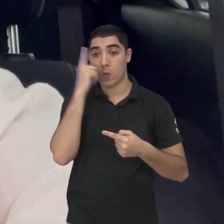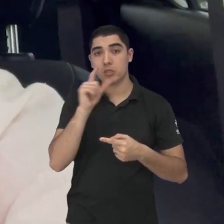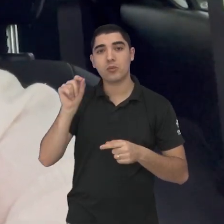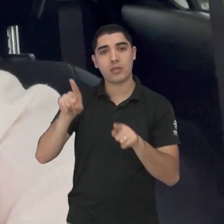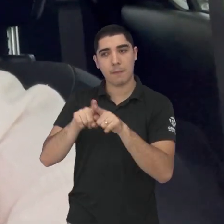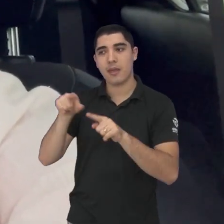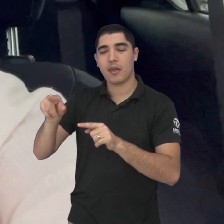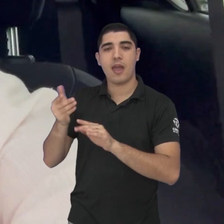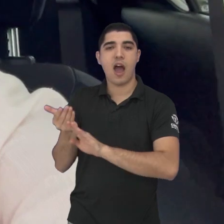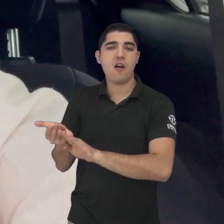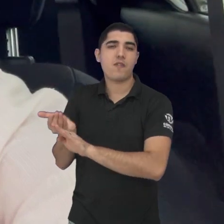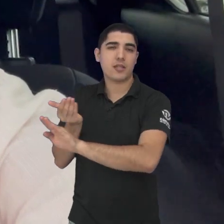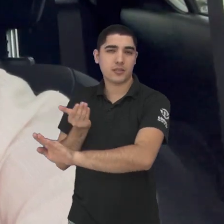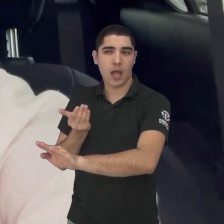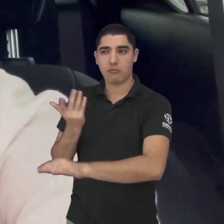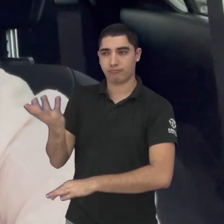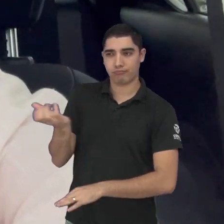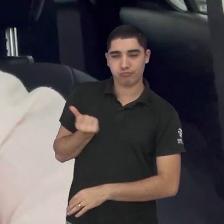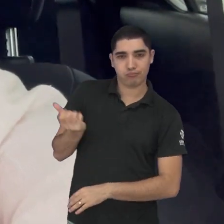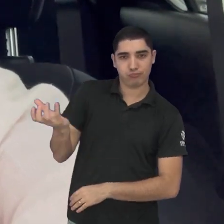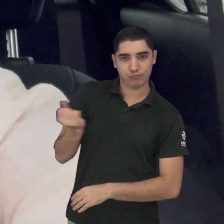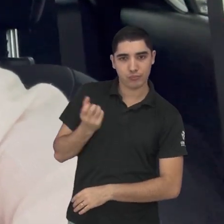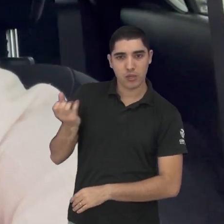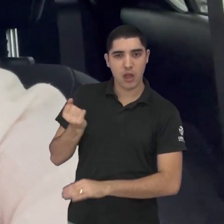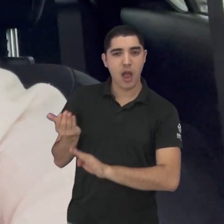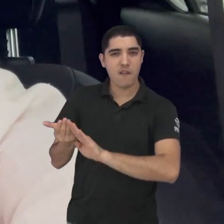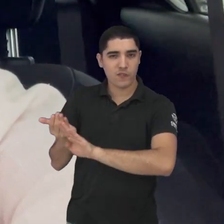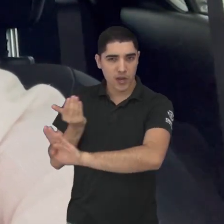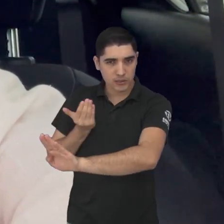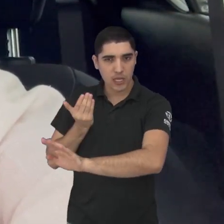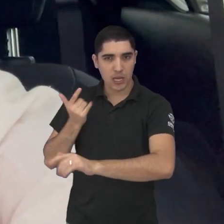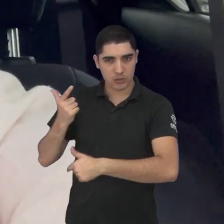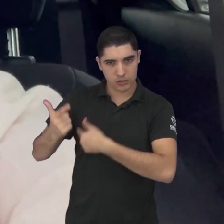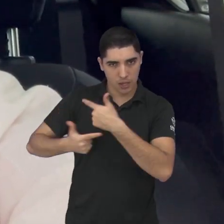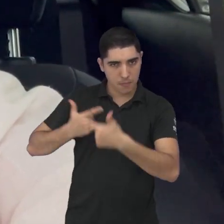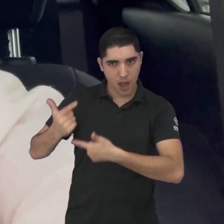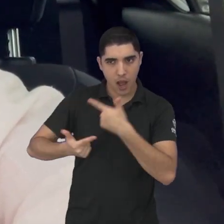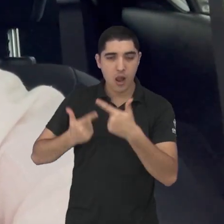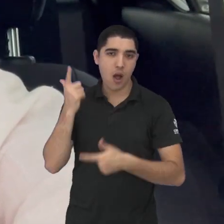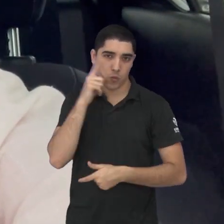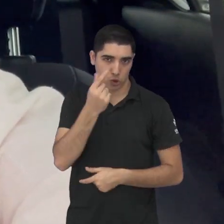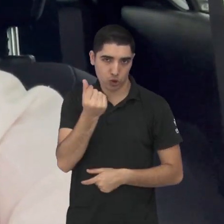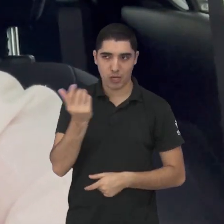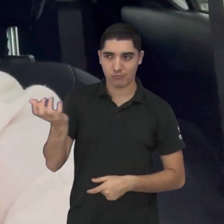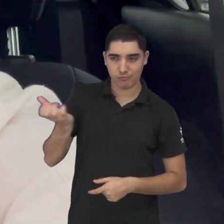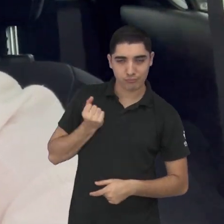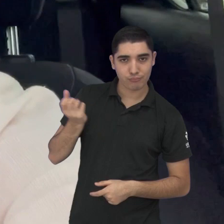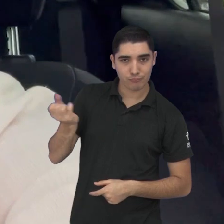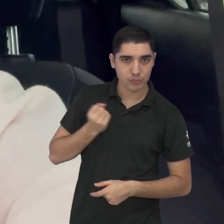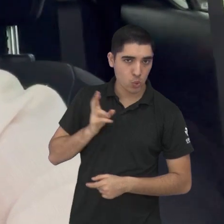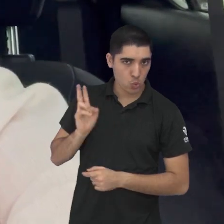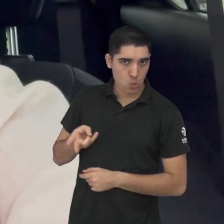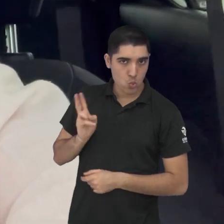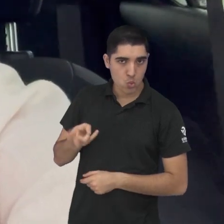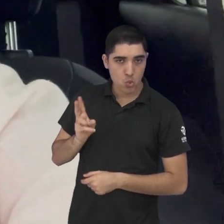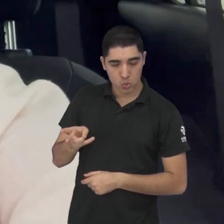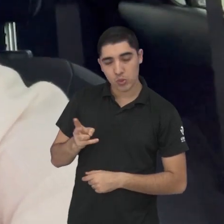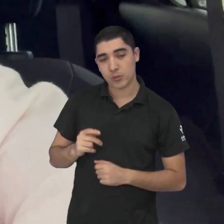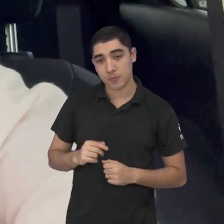a licença maternidade também e tudo mais por uma questão ali de organização